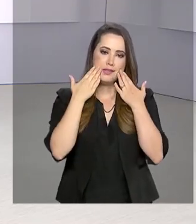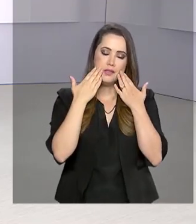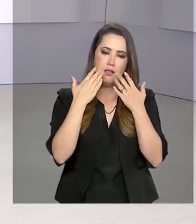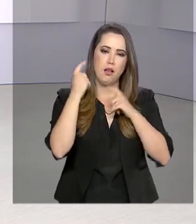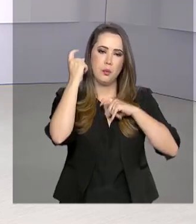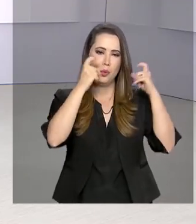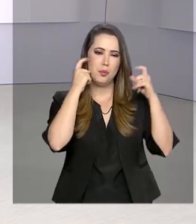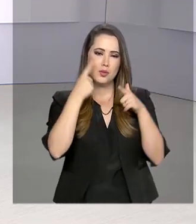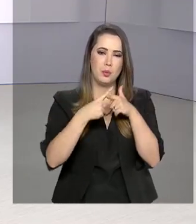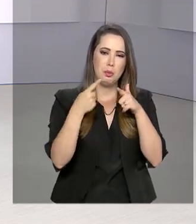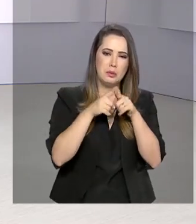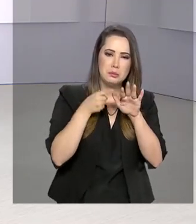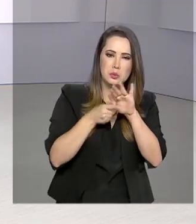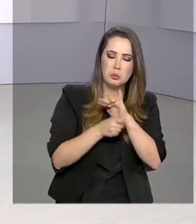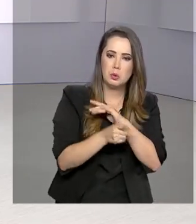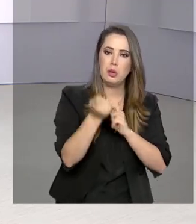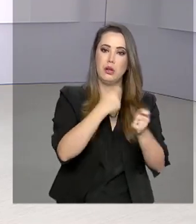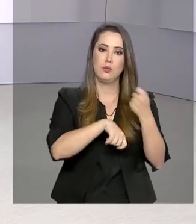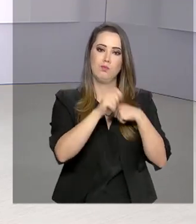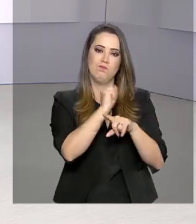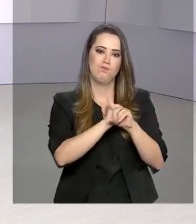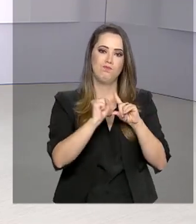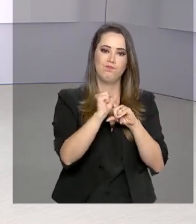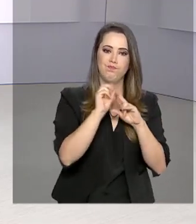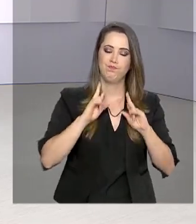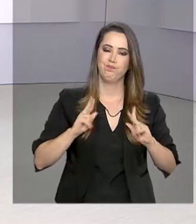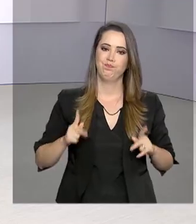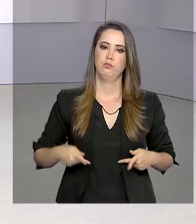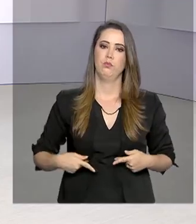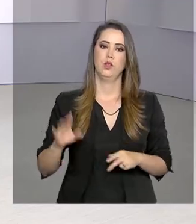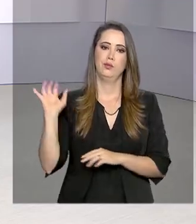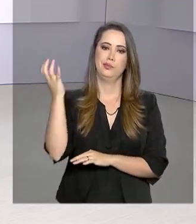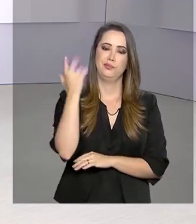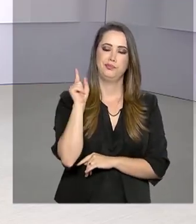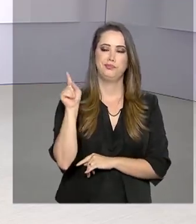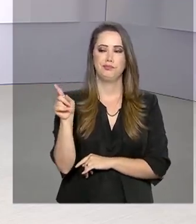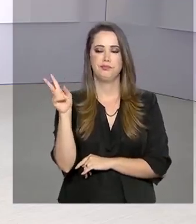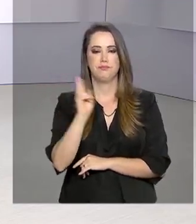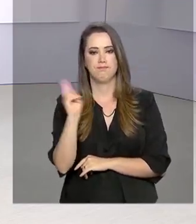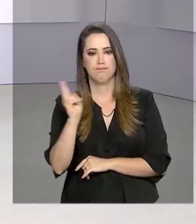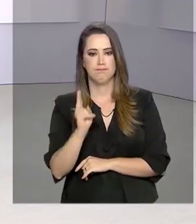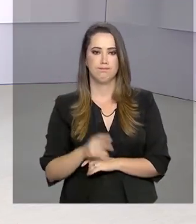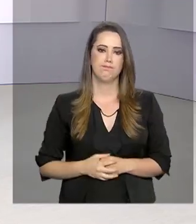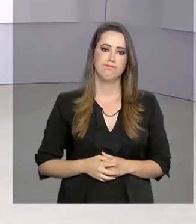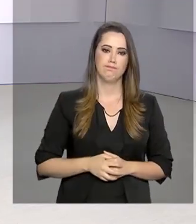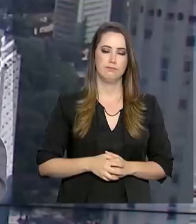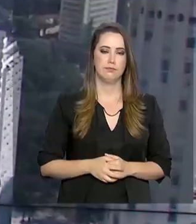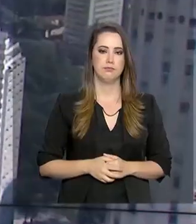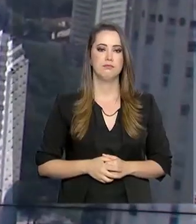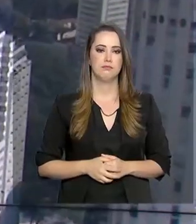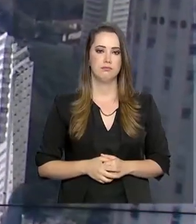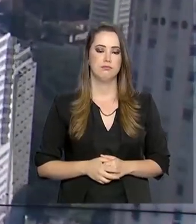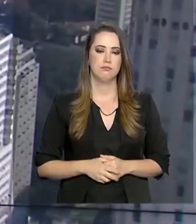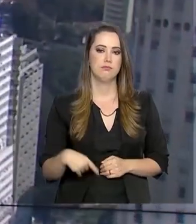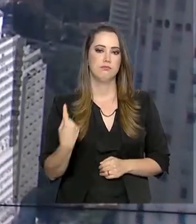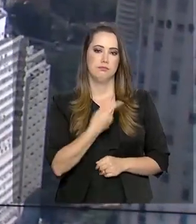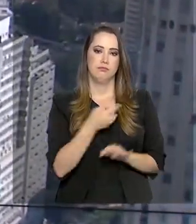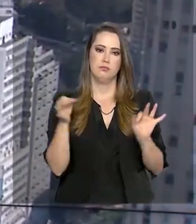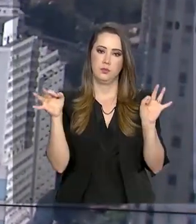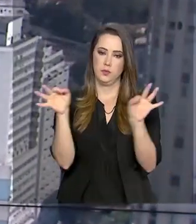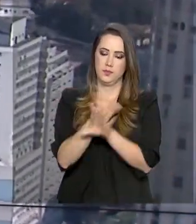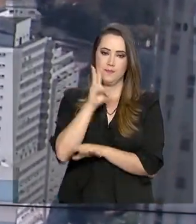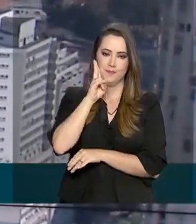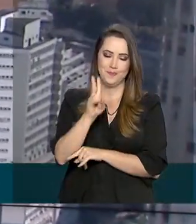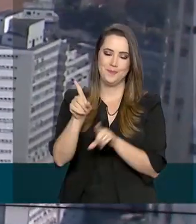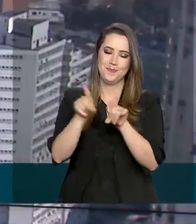com o agravamento da crise econômica, social, humanitária e ambiental na Venezuela. Nós ficamos por